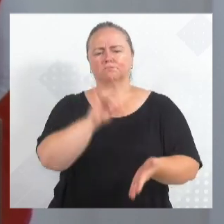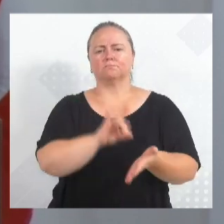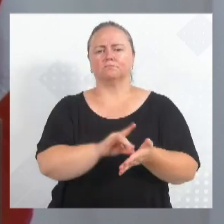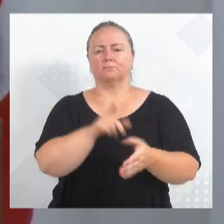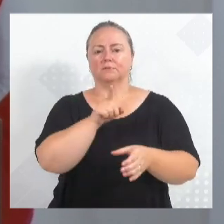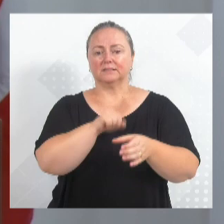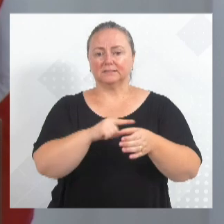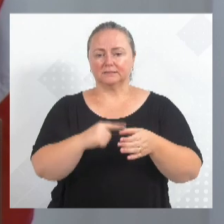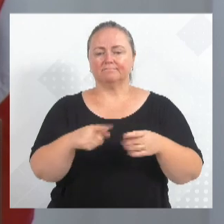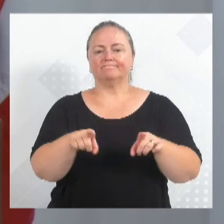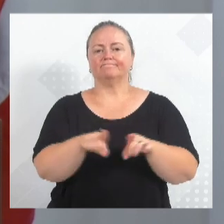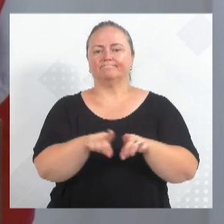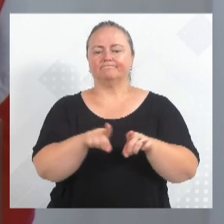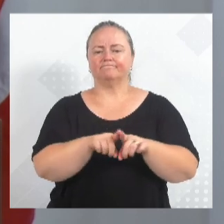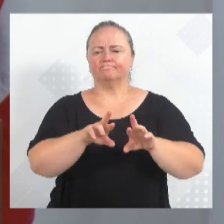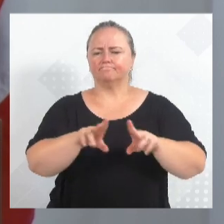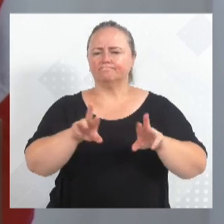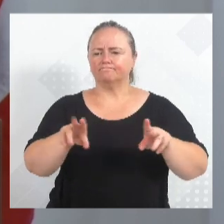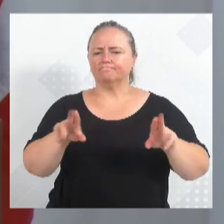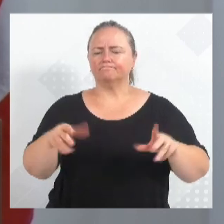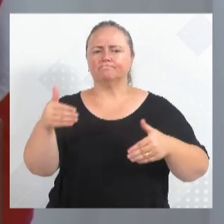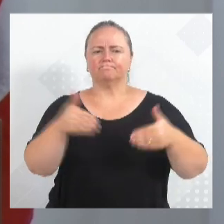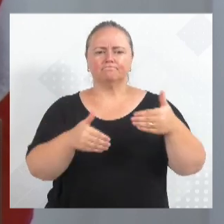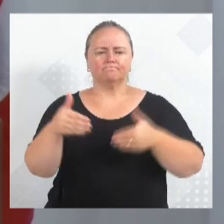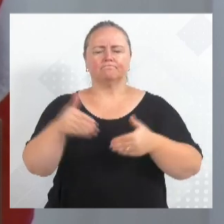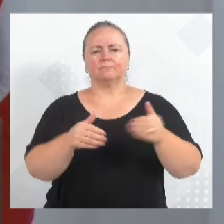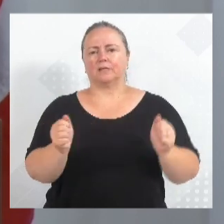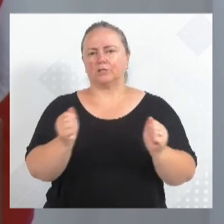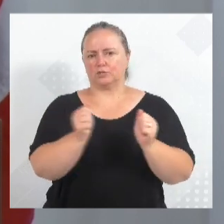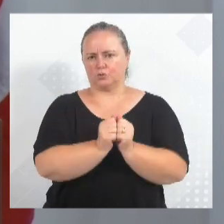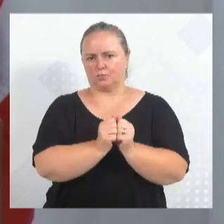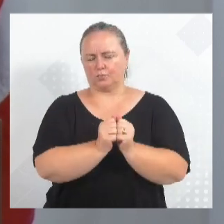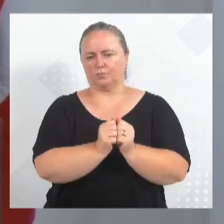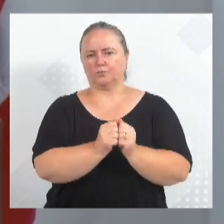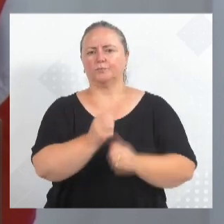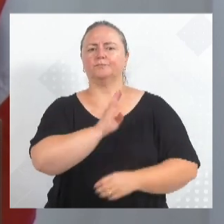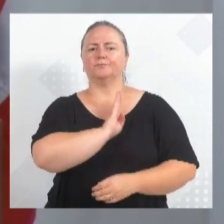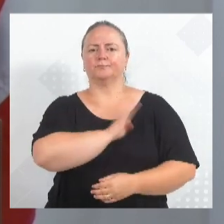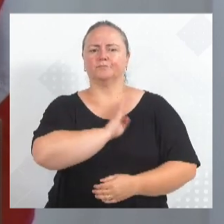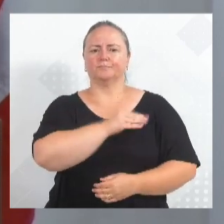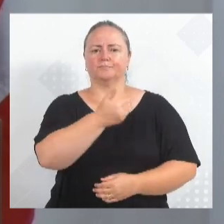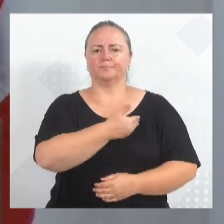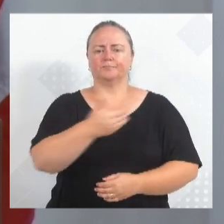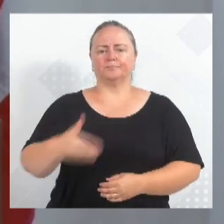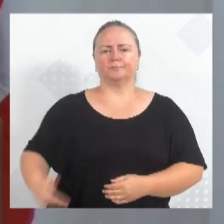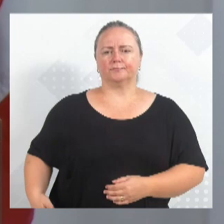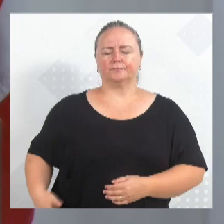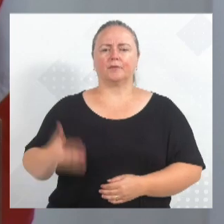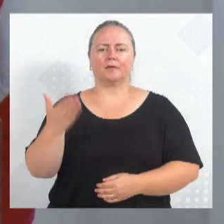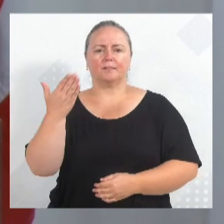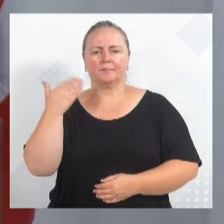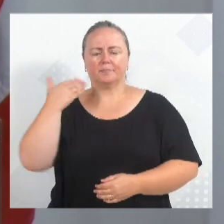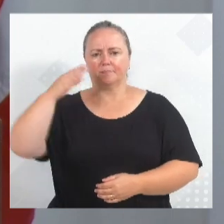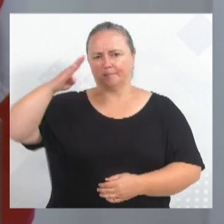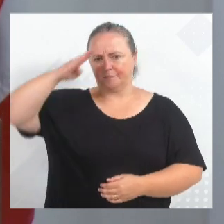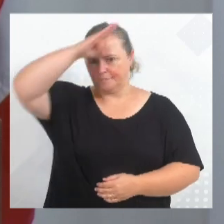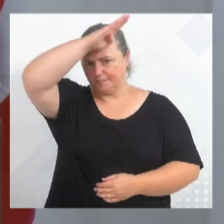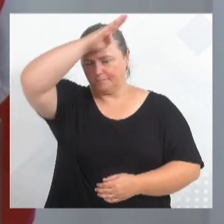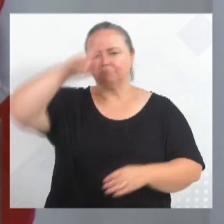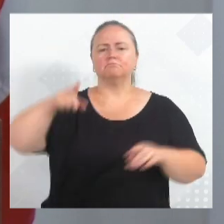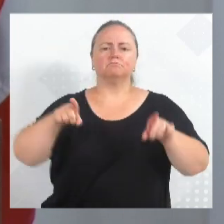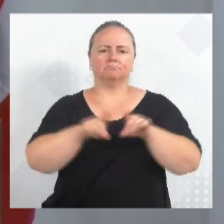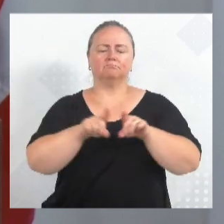teve diversos participantes, o nosso governador, nosso fiel governador Jorge Mello, com o nosso ex-presidente Jair Bencius Bolsonaro, uma